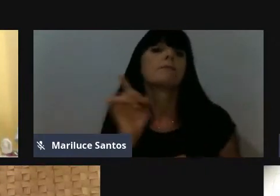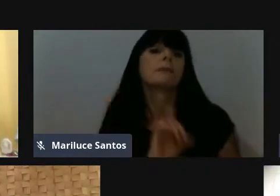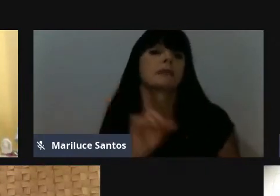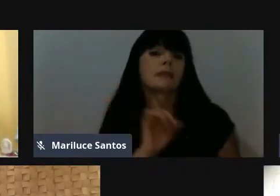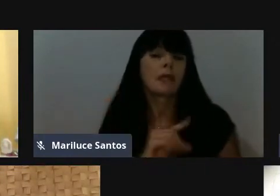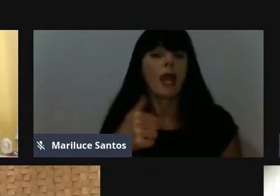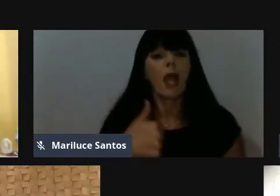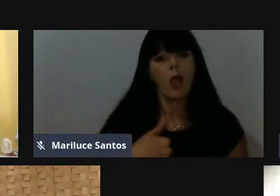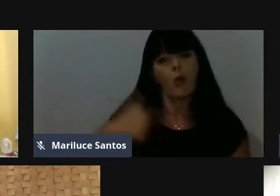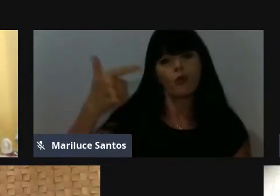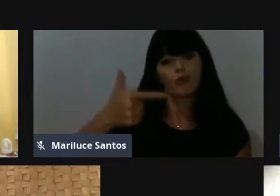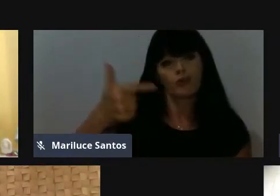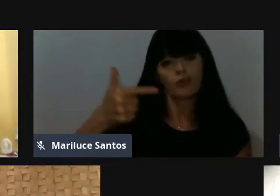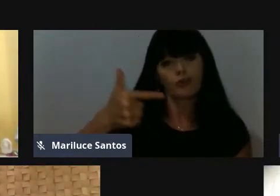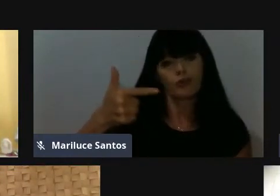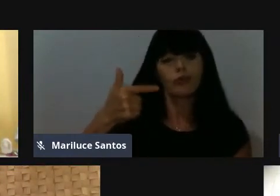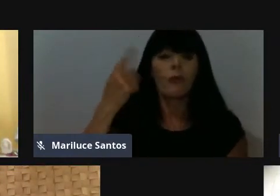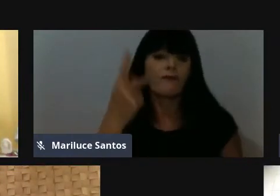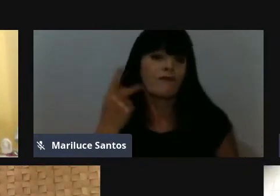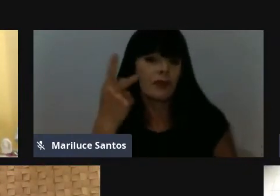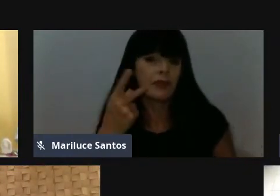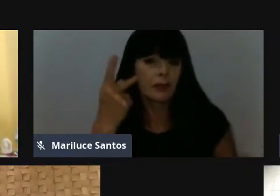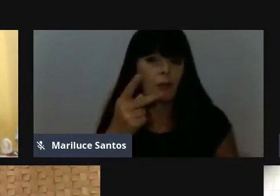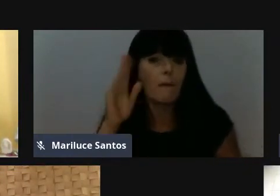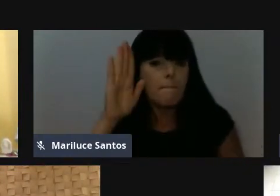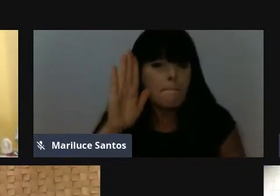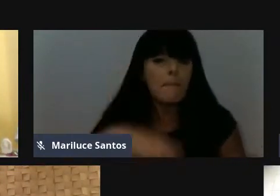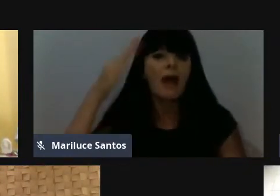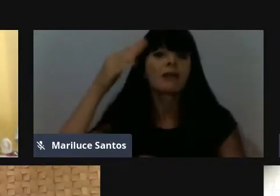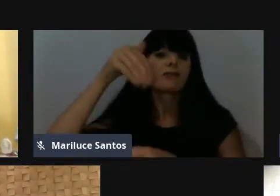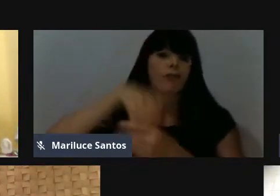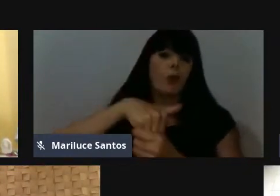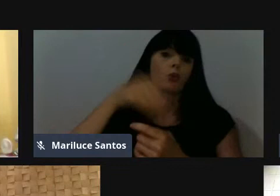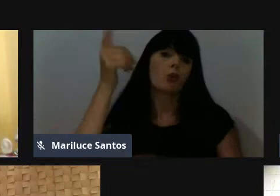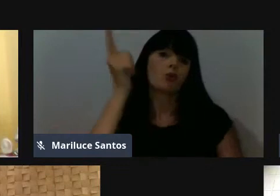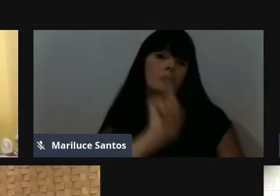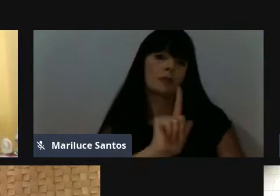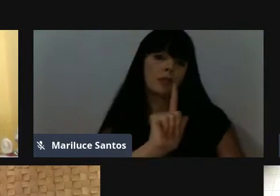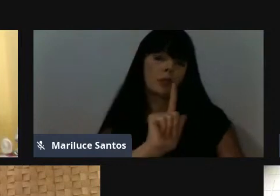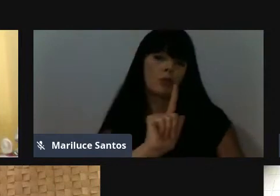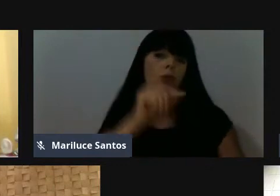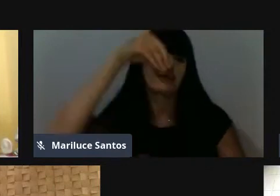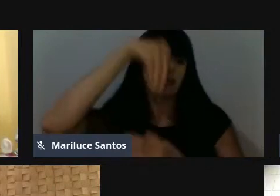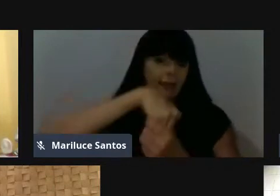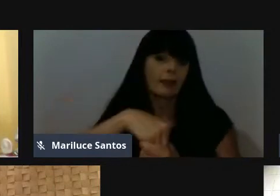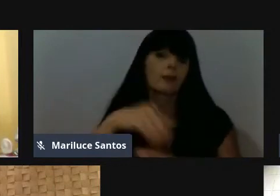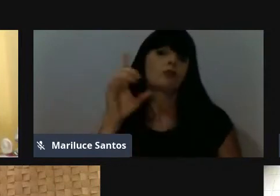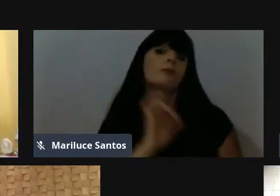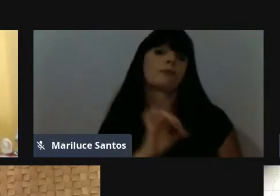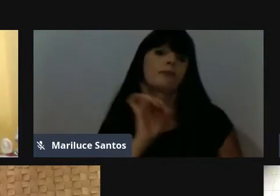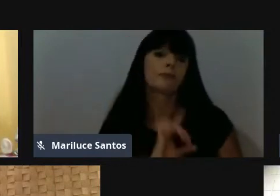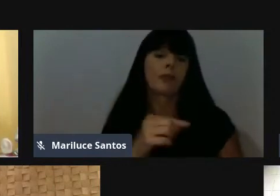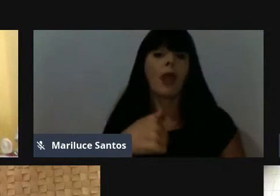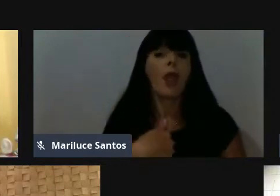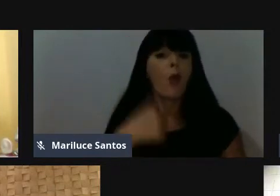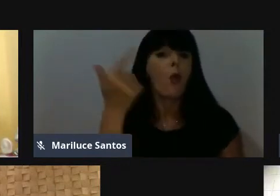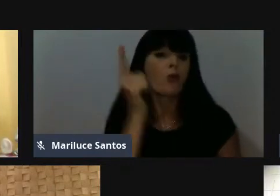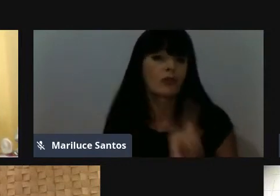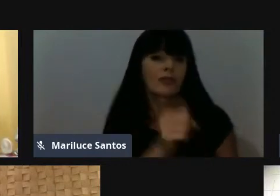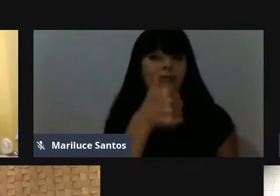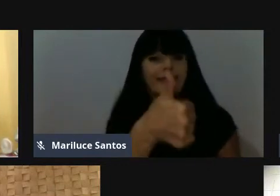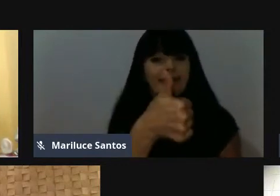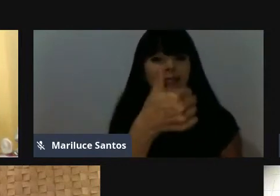mais votado em Minas Gerais, em percentual de voto, né? eu obtive 16,9